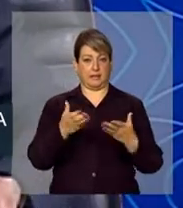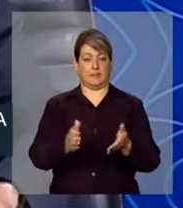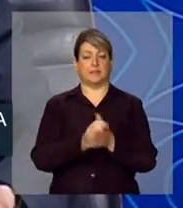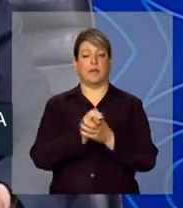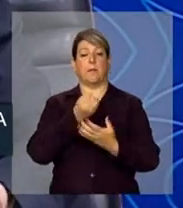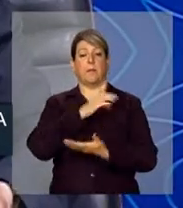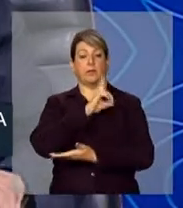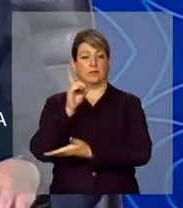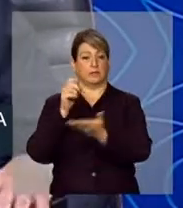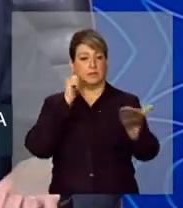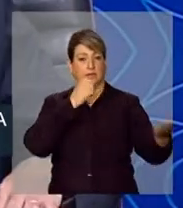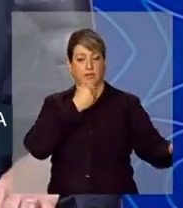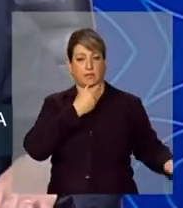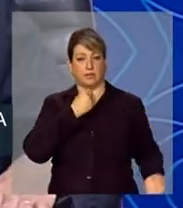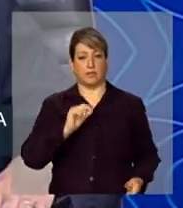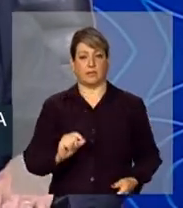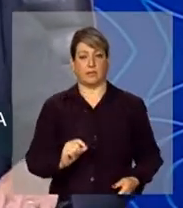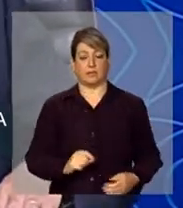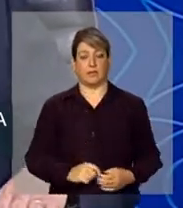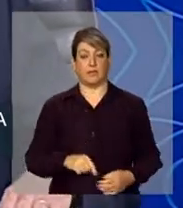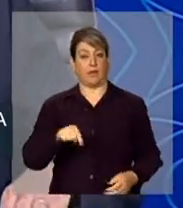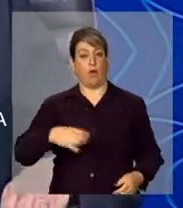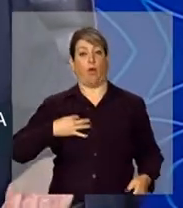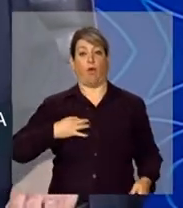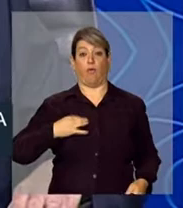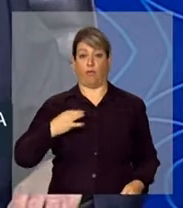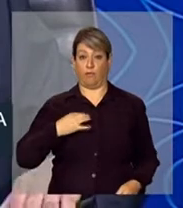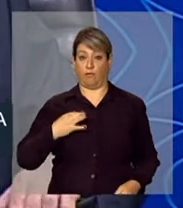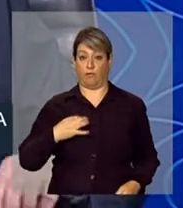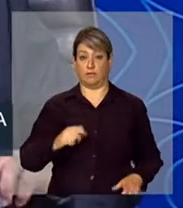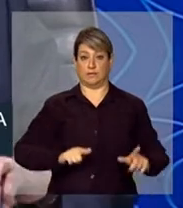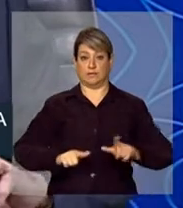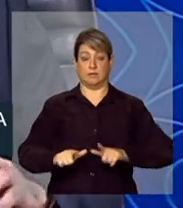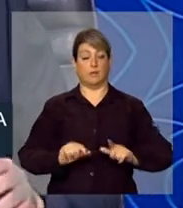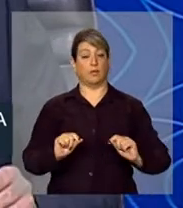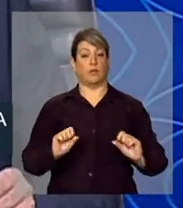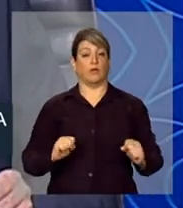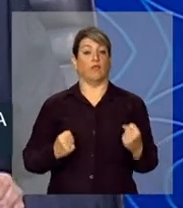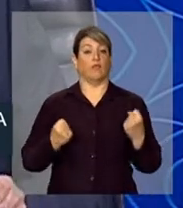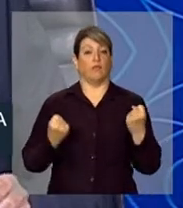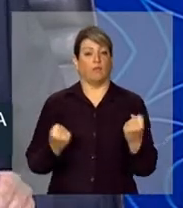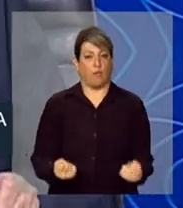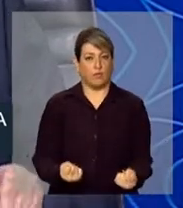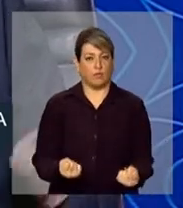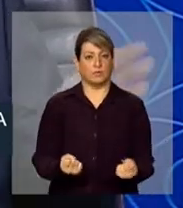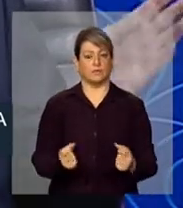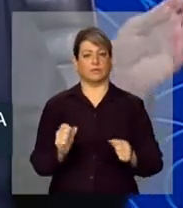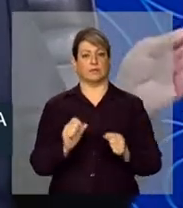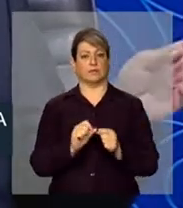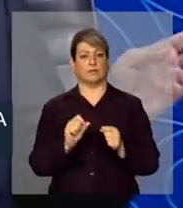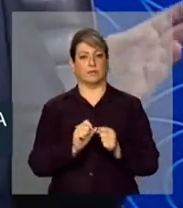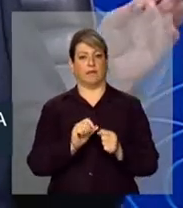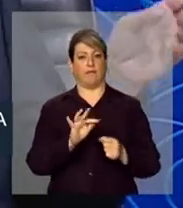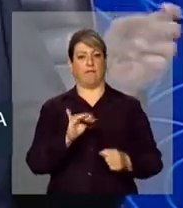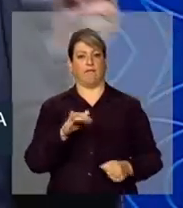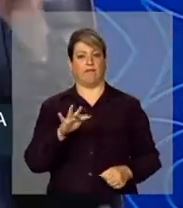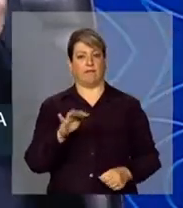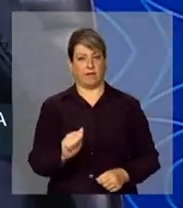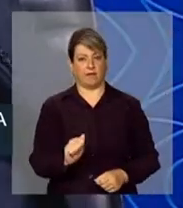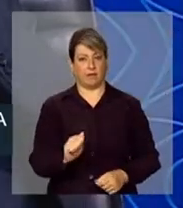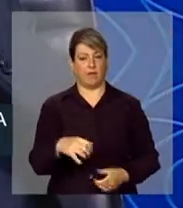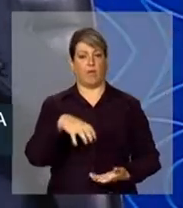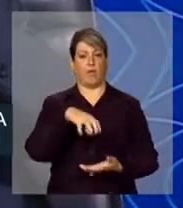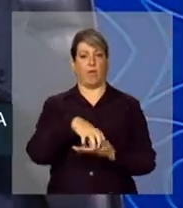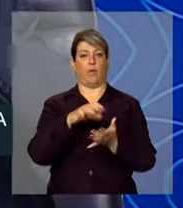senhores. O voluntariado é o esforço realizado pela FIFA, pelo Comitê